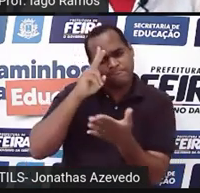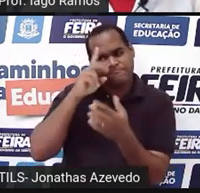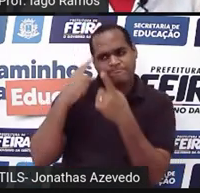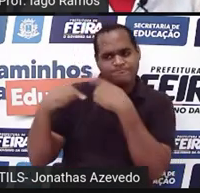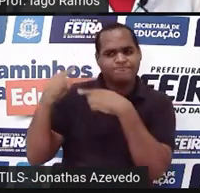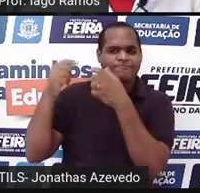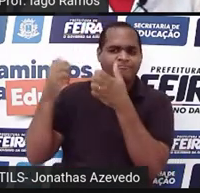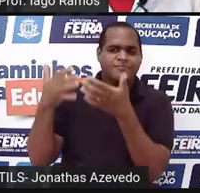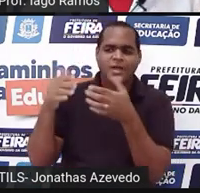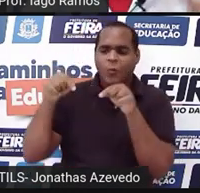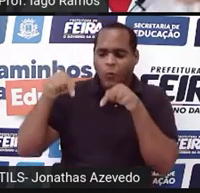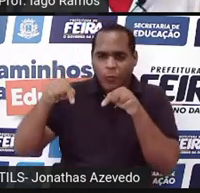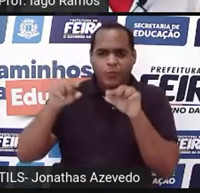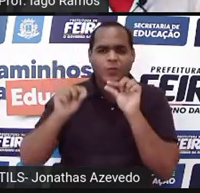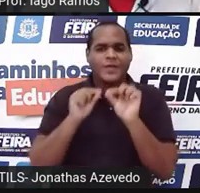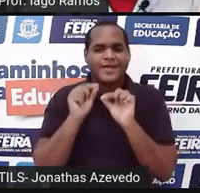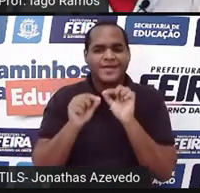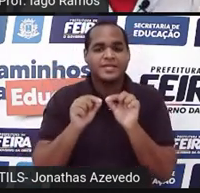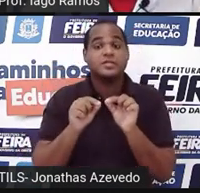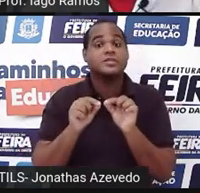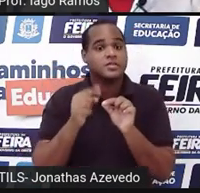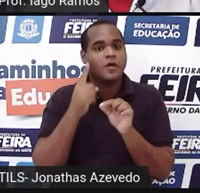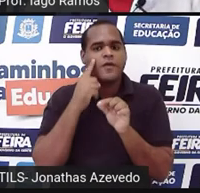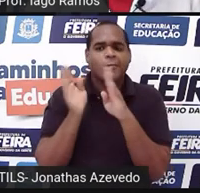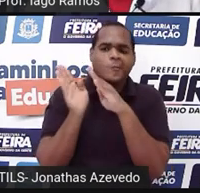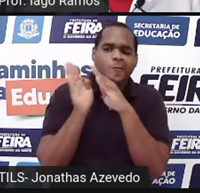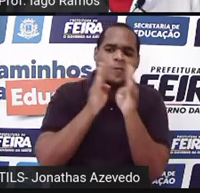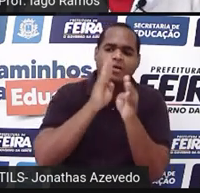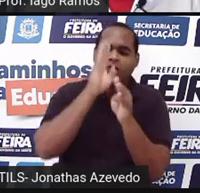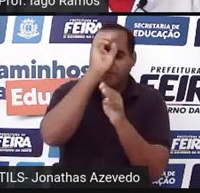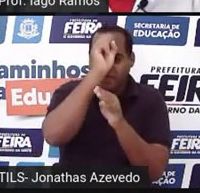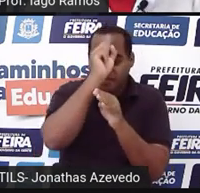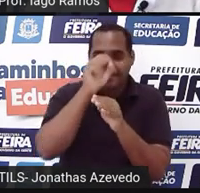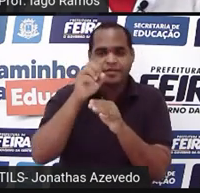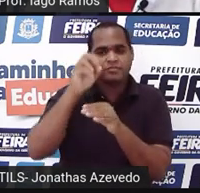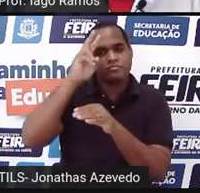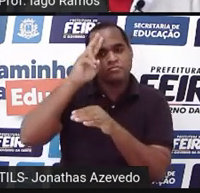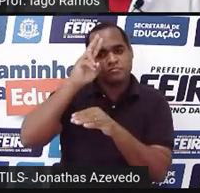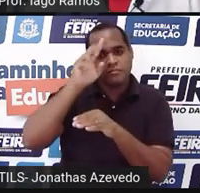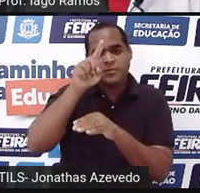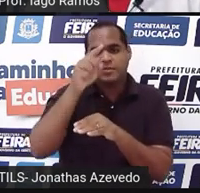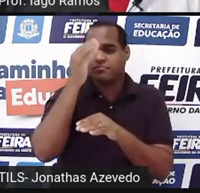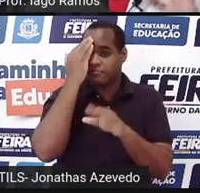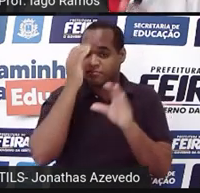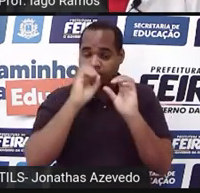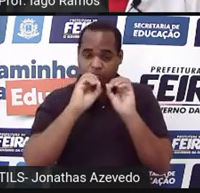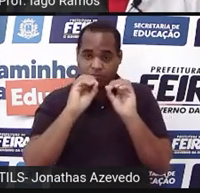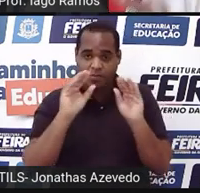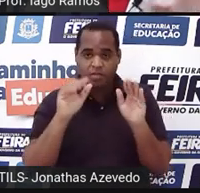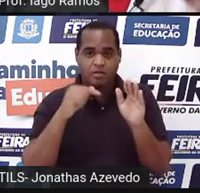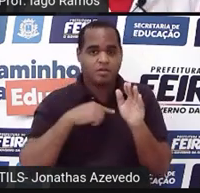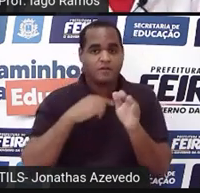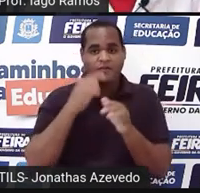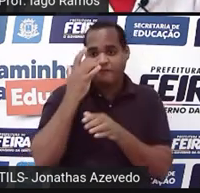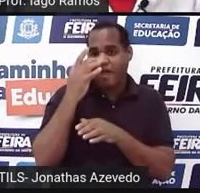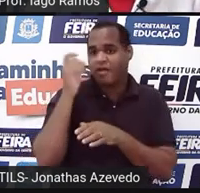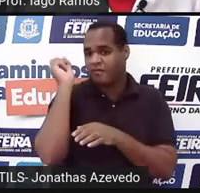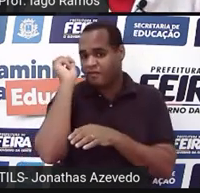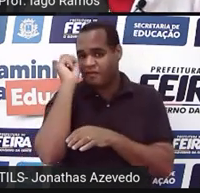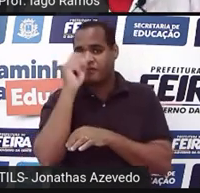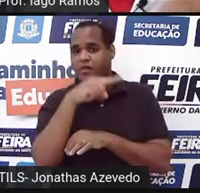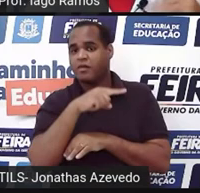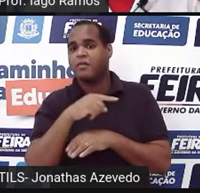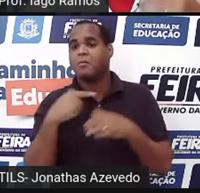que você viu nessa aula. E essas lembranças vão te dizer onde é que você entendeu direitinho, onde é que foi mais fácil, onde é que foi mais